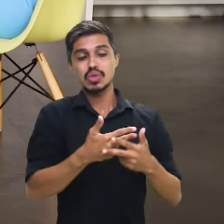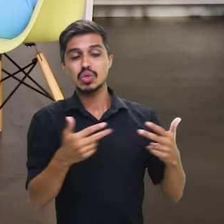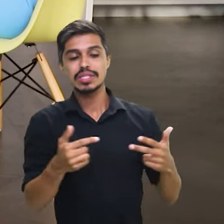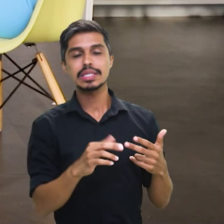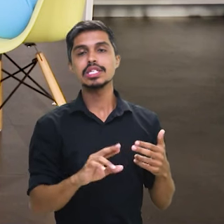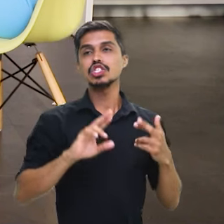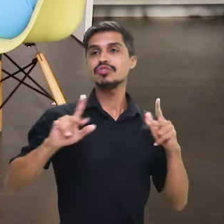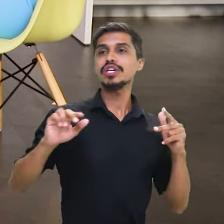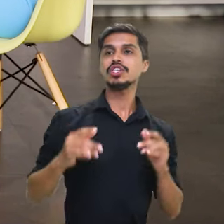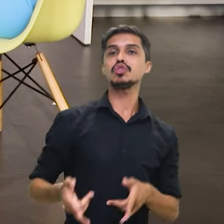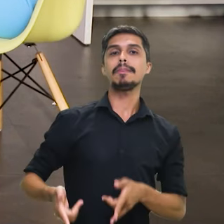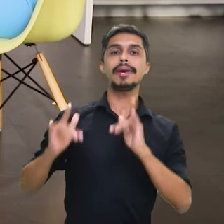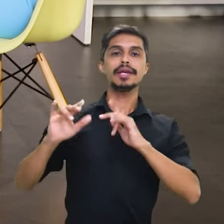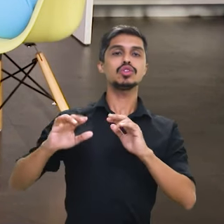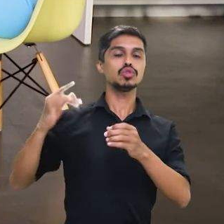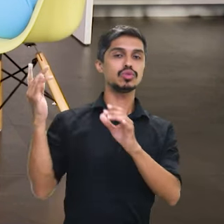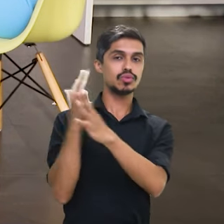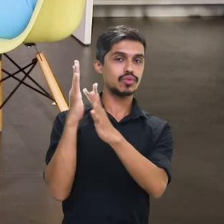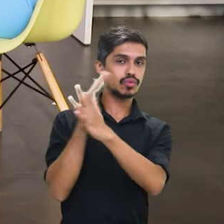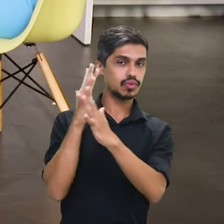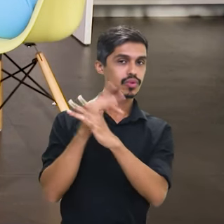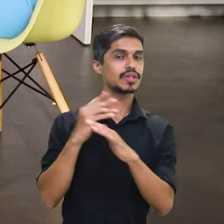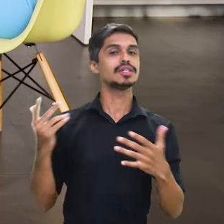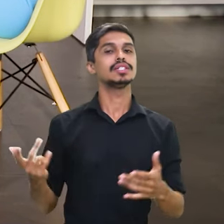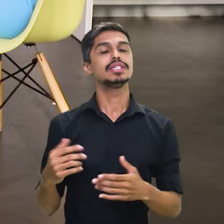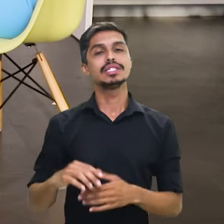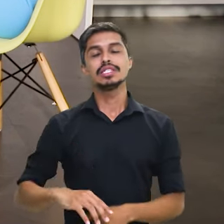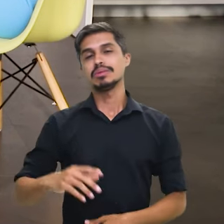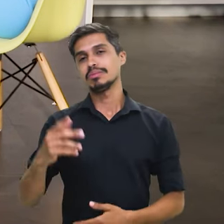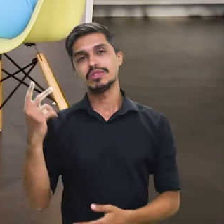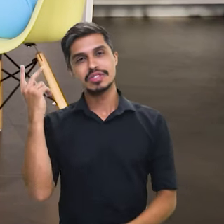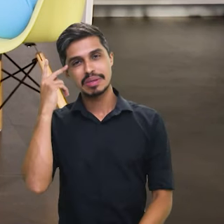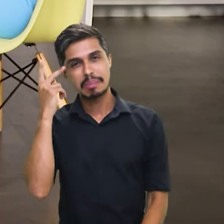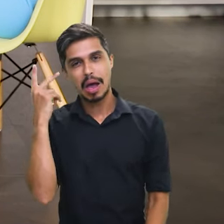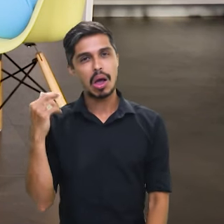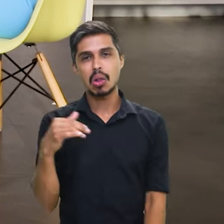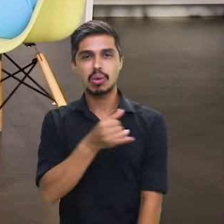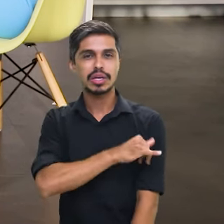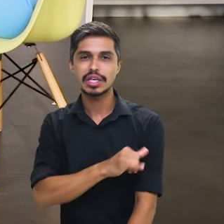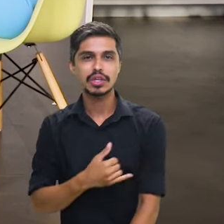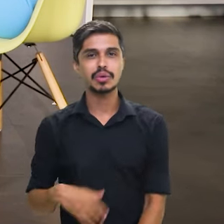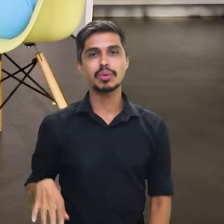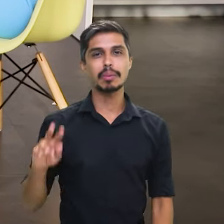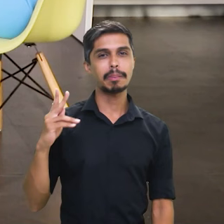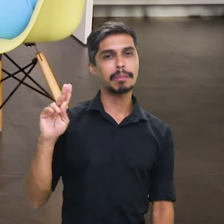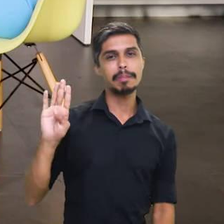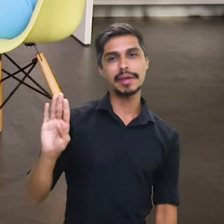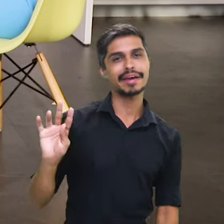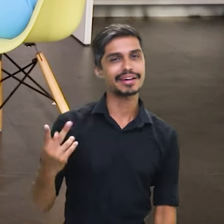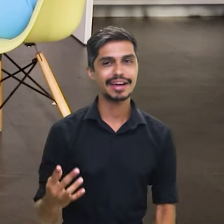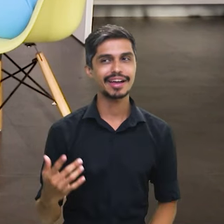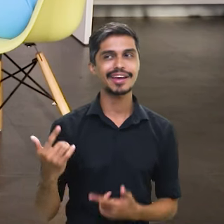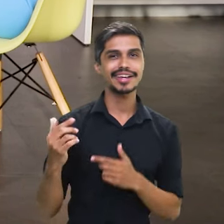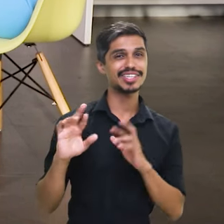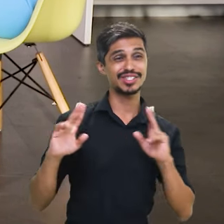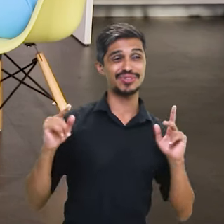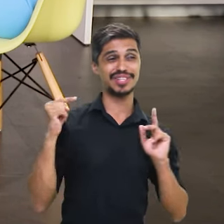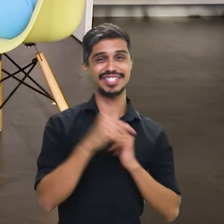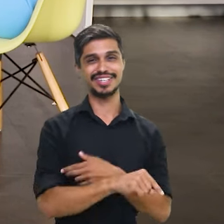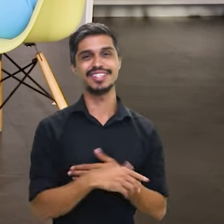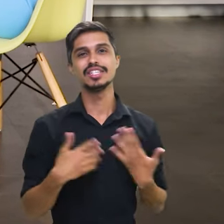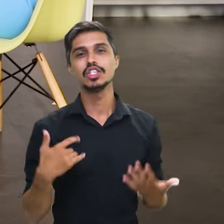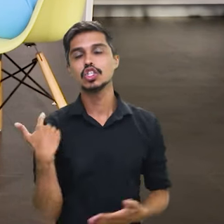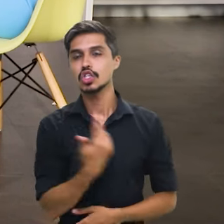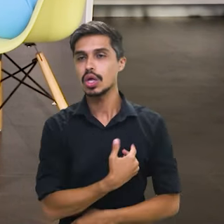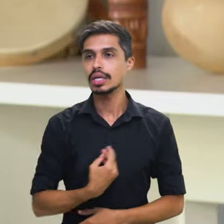com aquilo que não é o prédio urbano de São Paulo, Rio, Salvador, o BH. Mas é o Brasil que nós somos. E